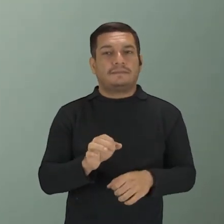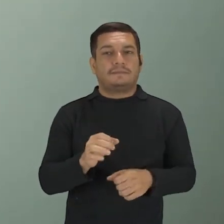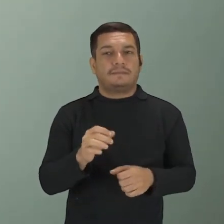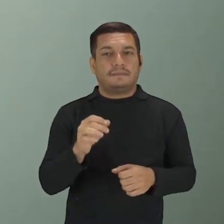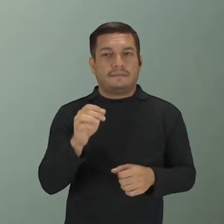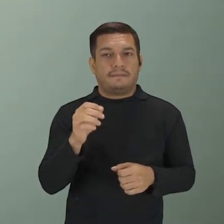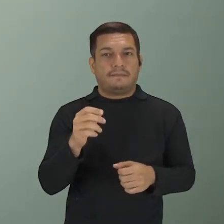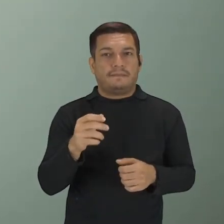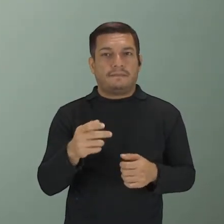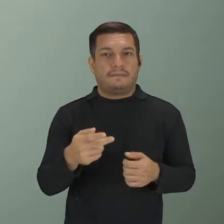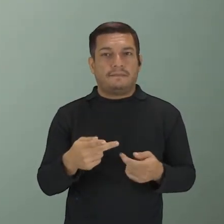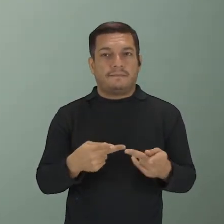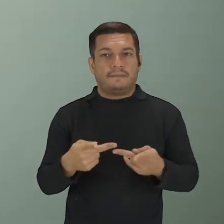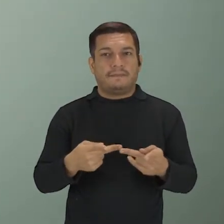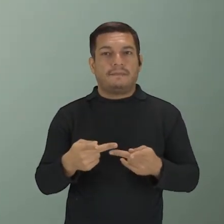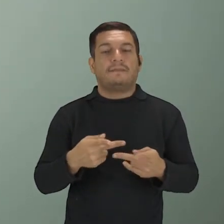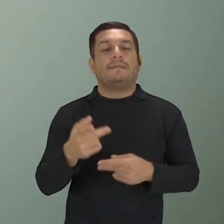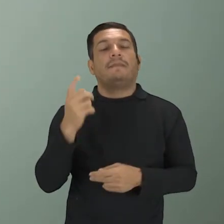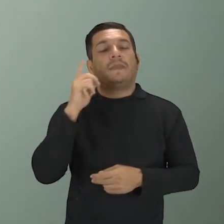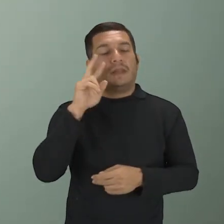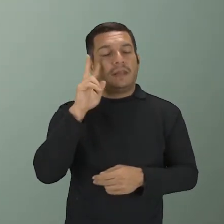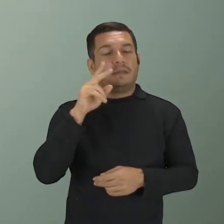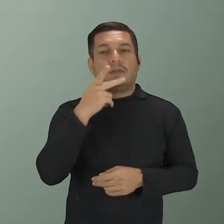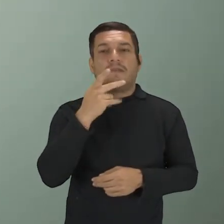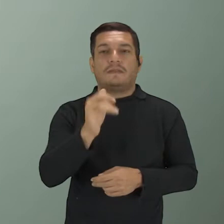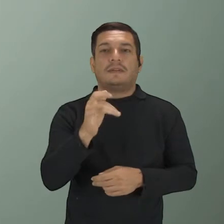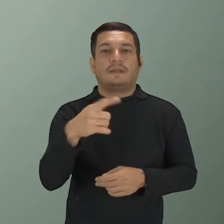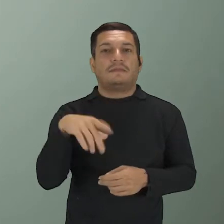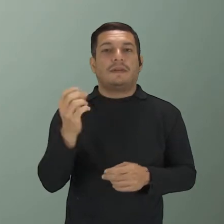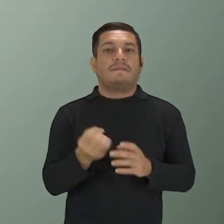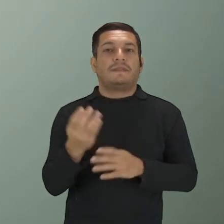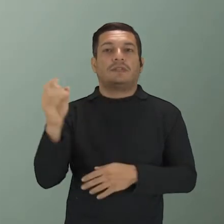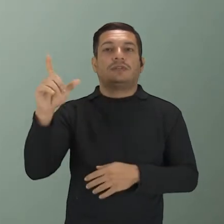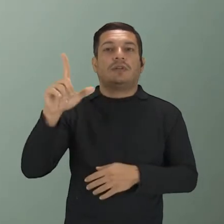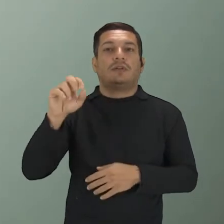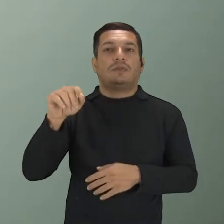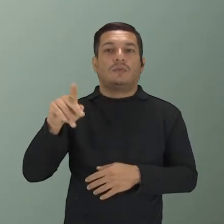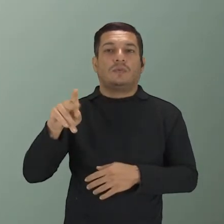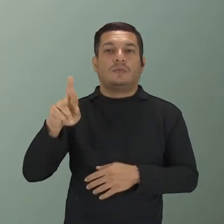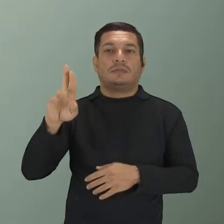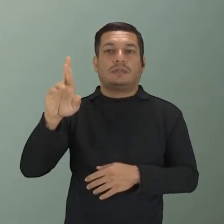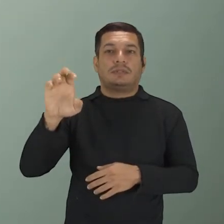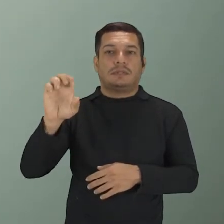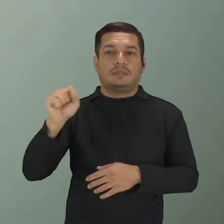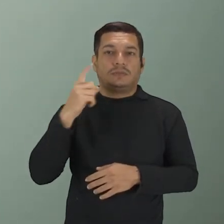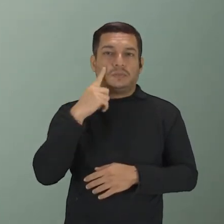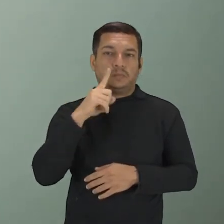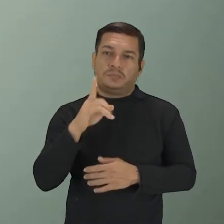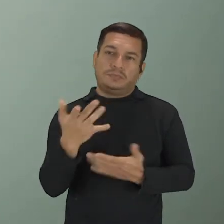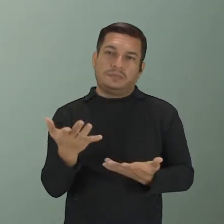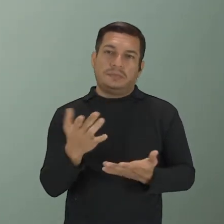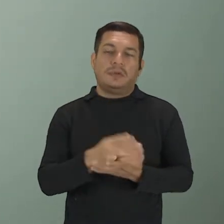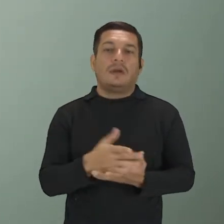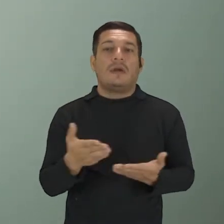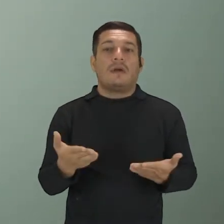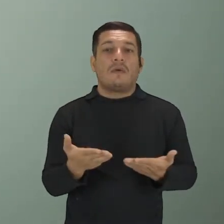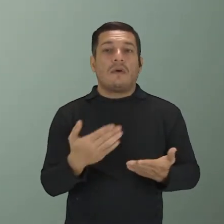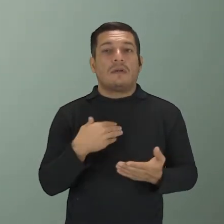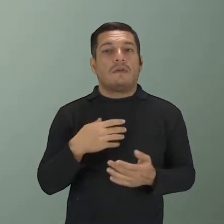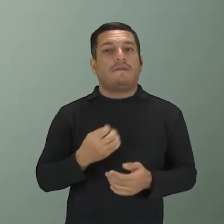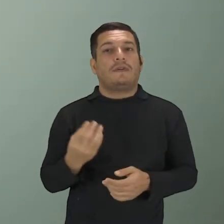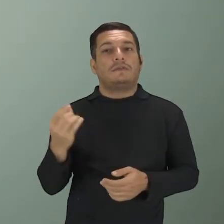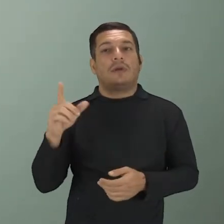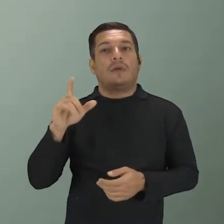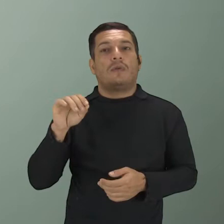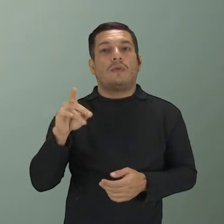do exemplo que eu falei sobre Londres? De viajar para Londres um dia? Agora, digamos. Eu vou para